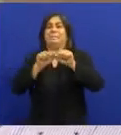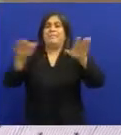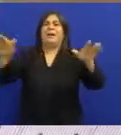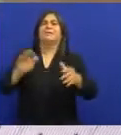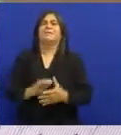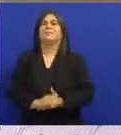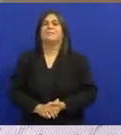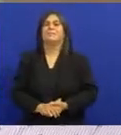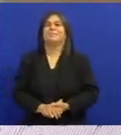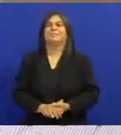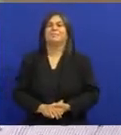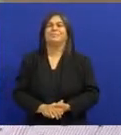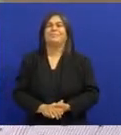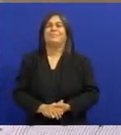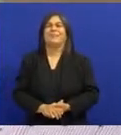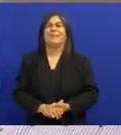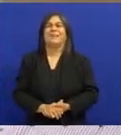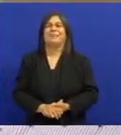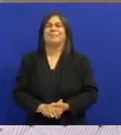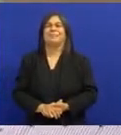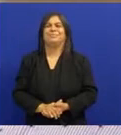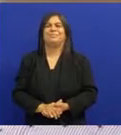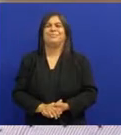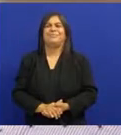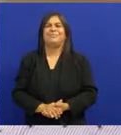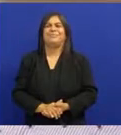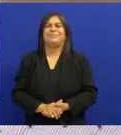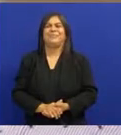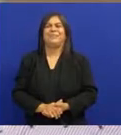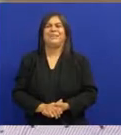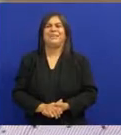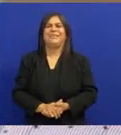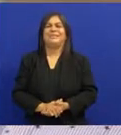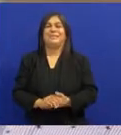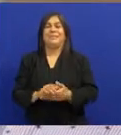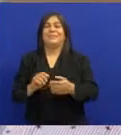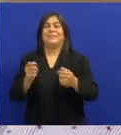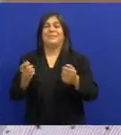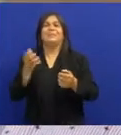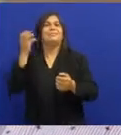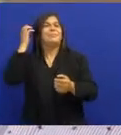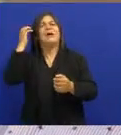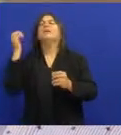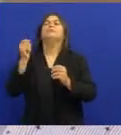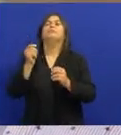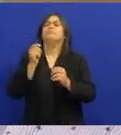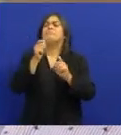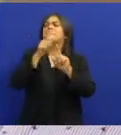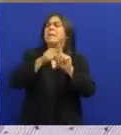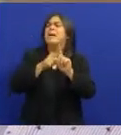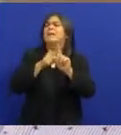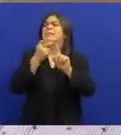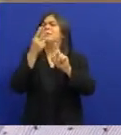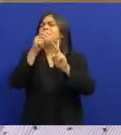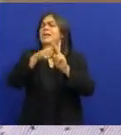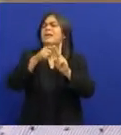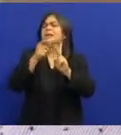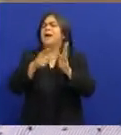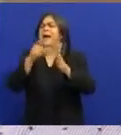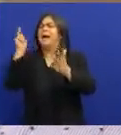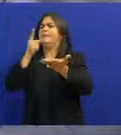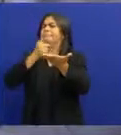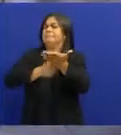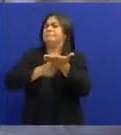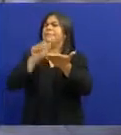Os programas de rádio Que normalmente Que tem uma pauta Uma agenda de um mês Dois meses Para os